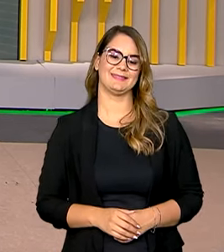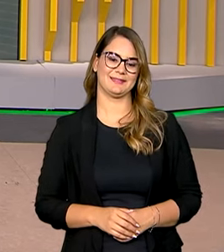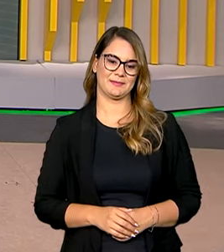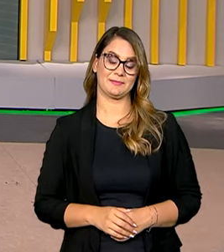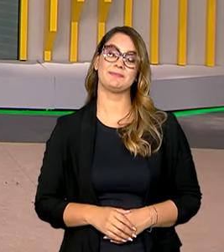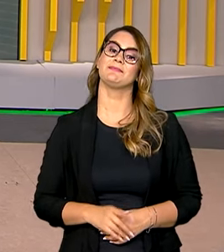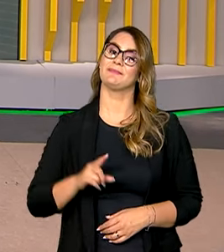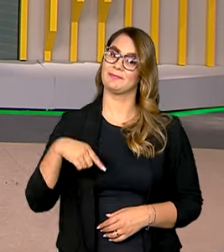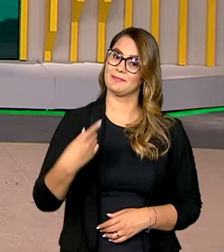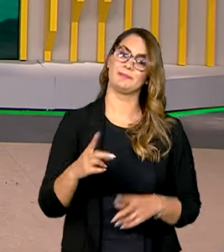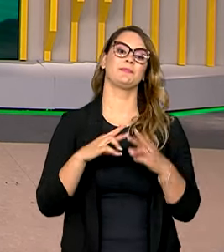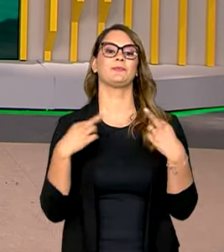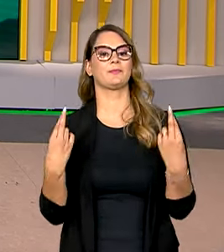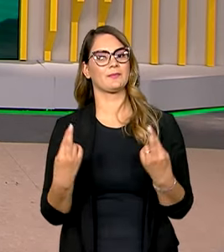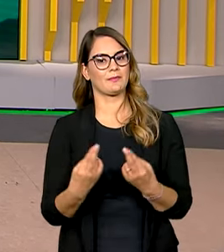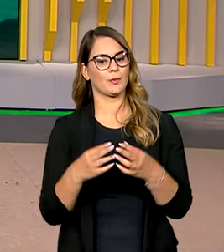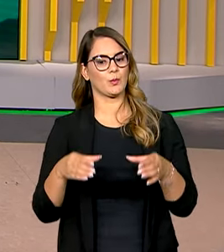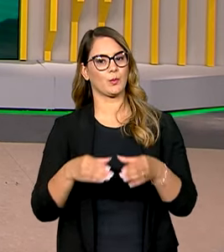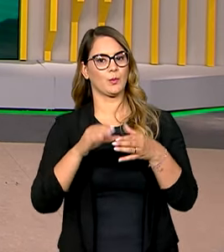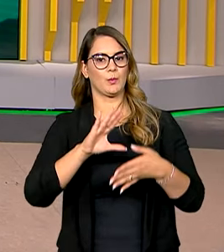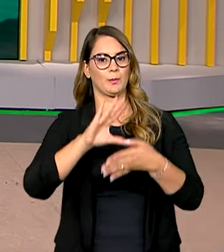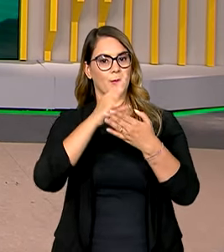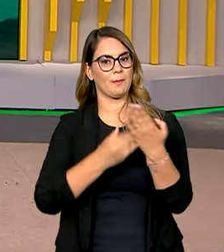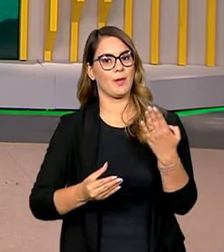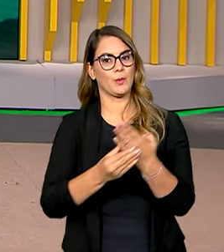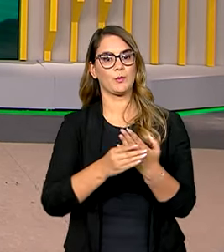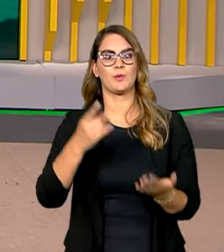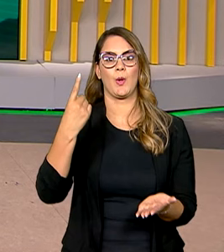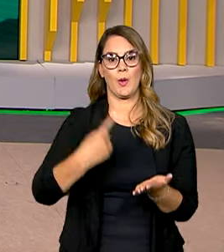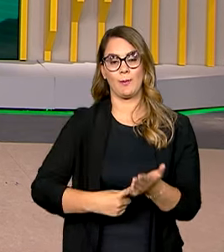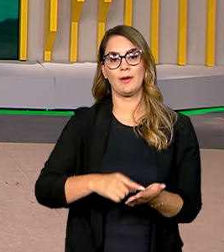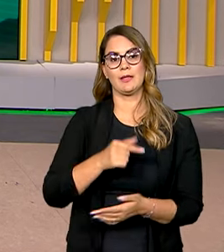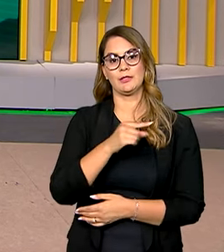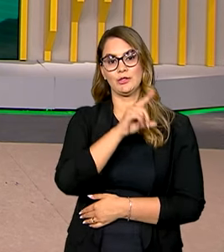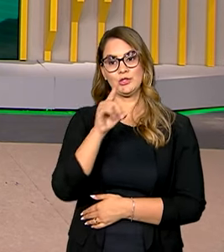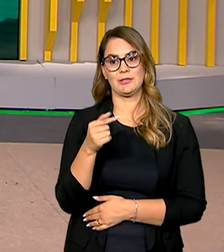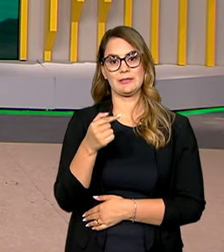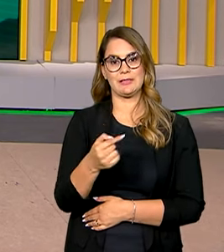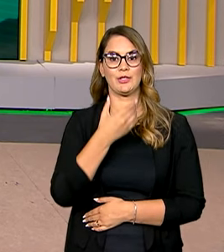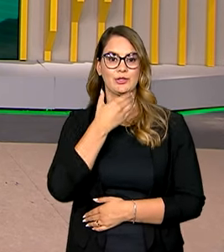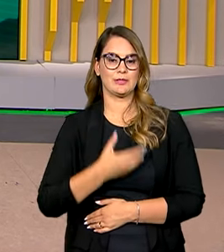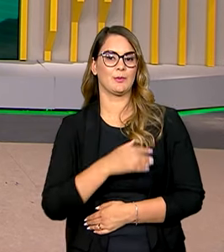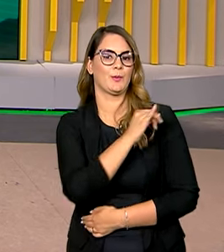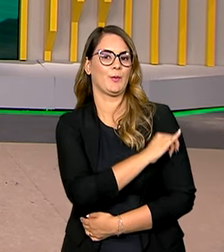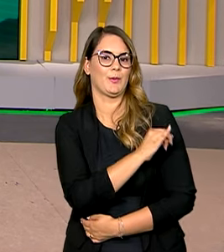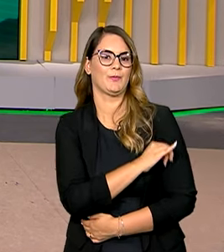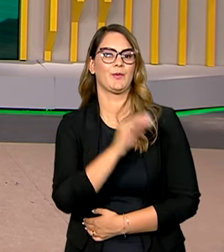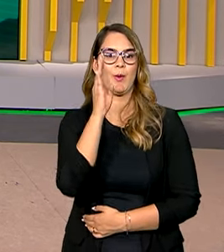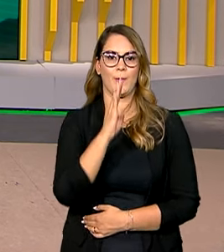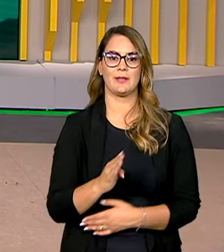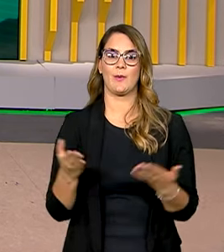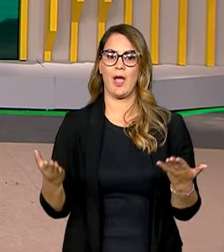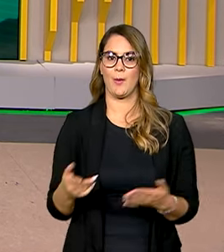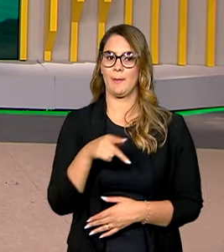Bom, e a próxima reunião de cúpula do Mercosul está marcada para o dia 7 de dezembro no Rio de Janeiro. O Brasil,